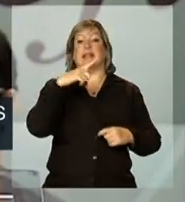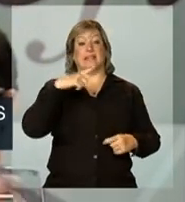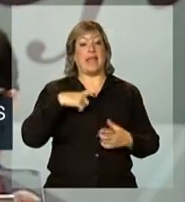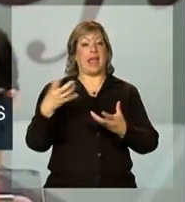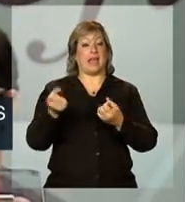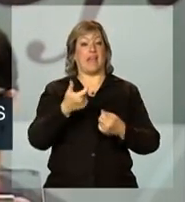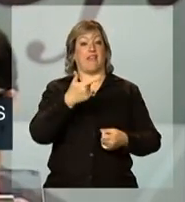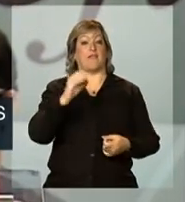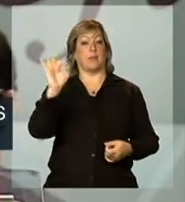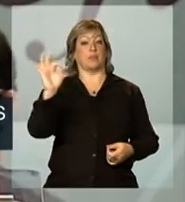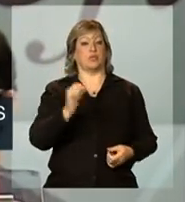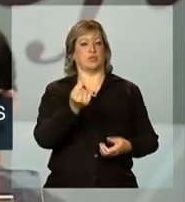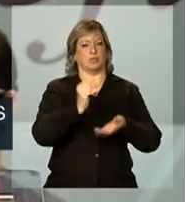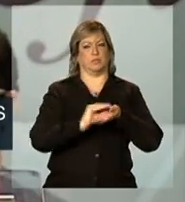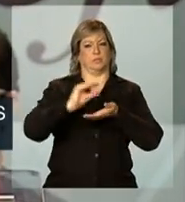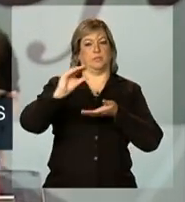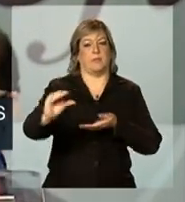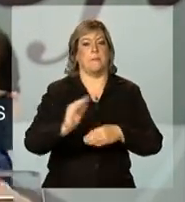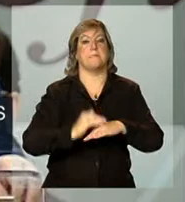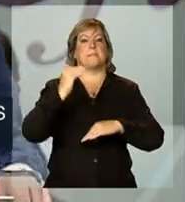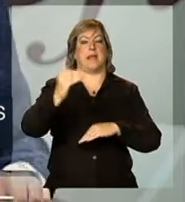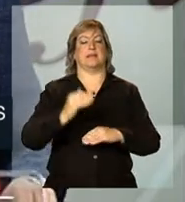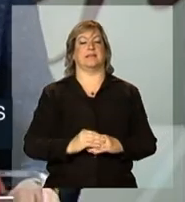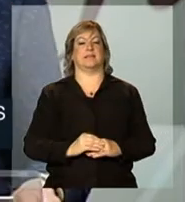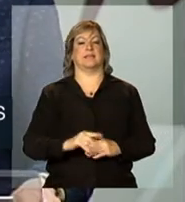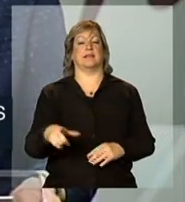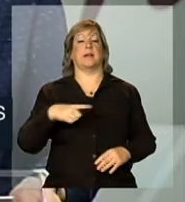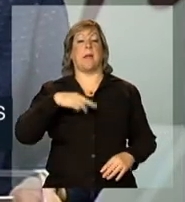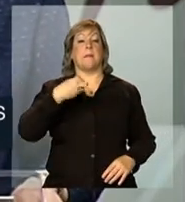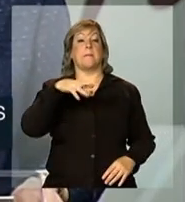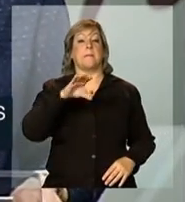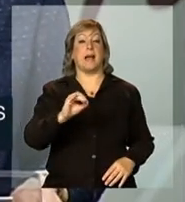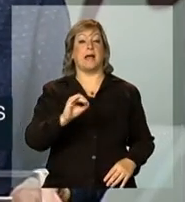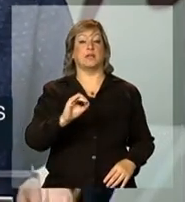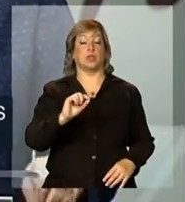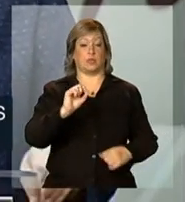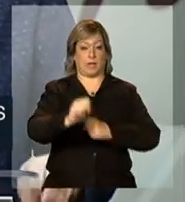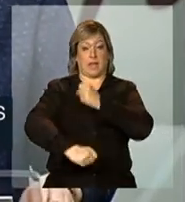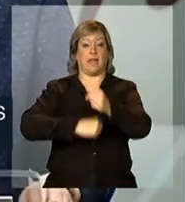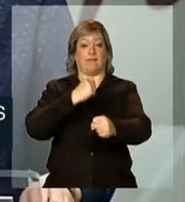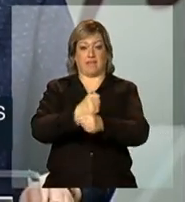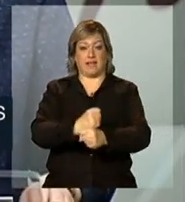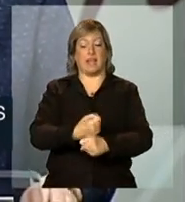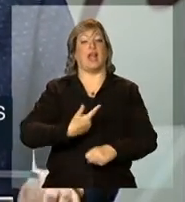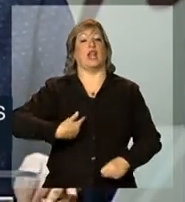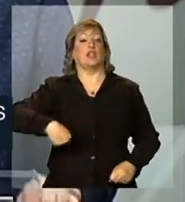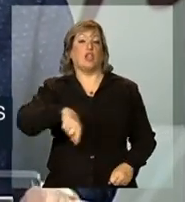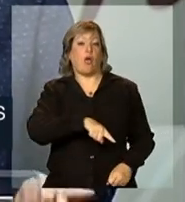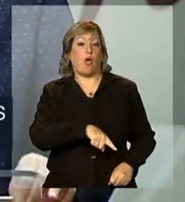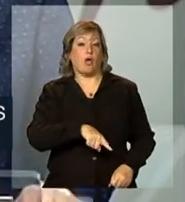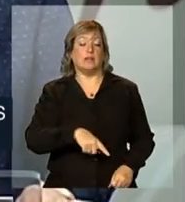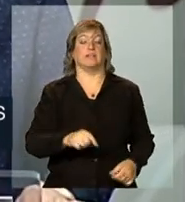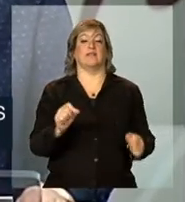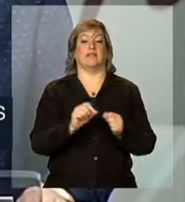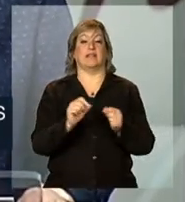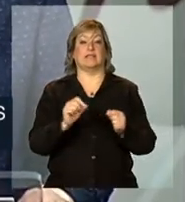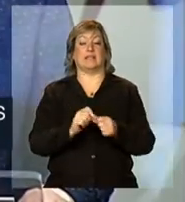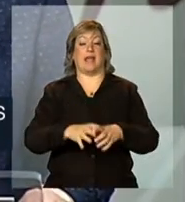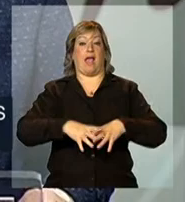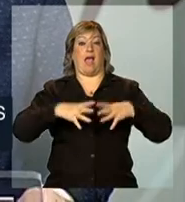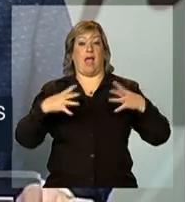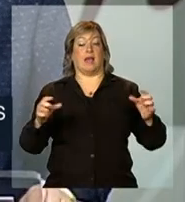% a mais de recursos. Em março de 2013, nós estamos fazendo uma grande